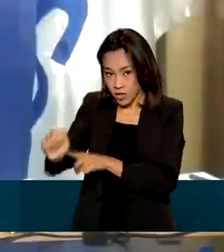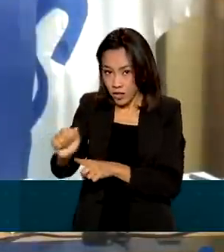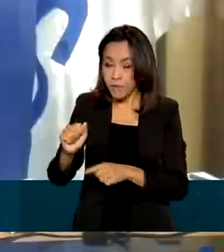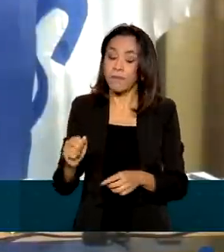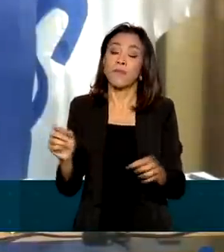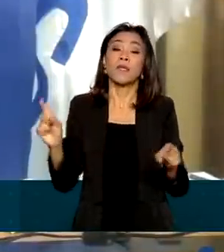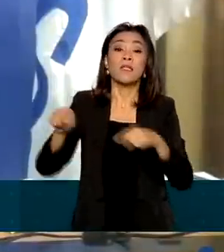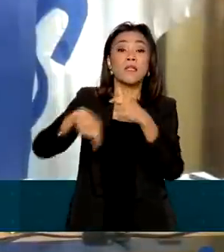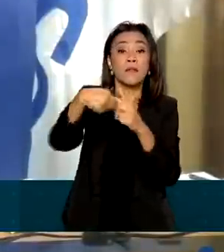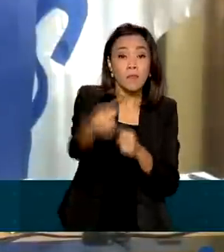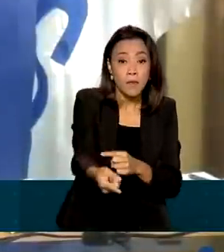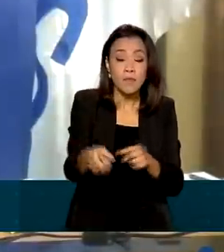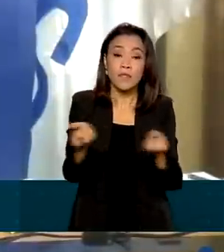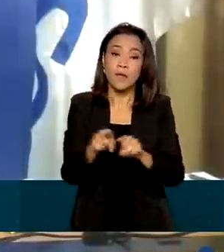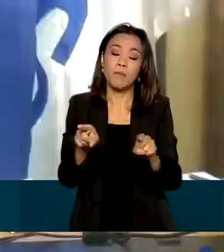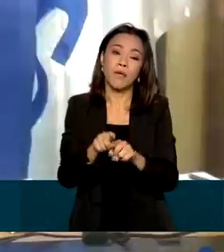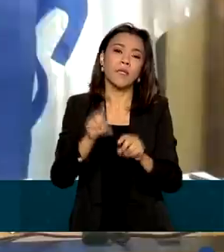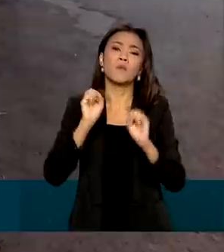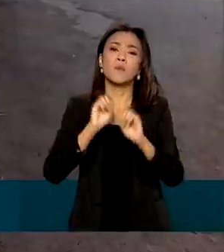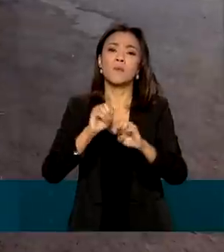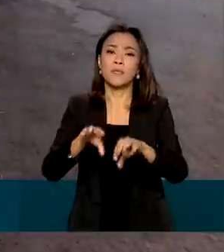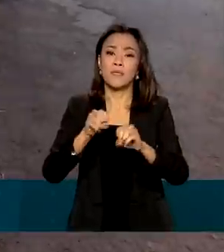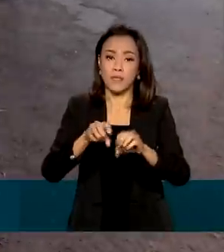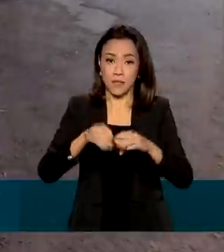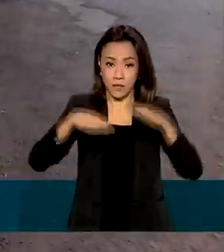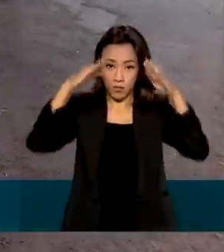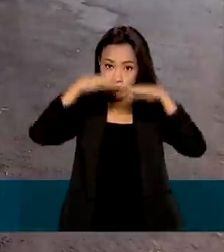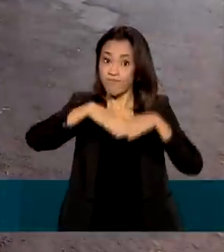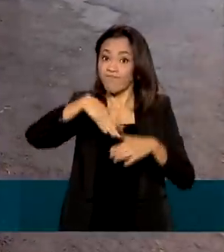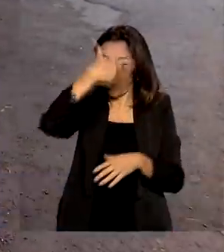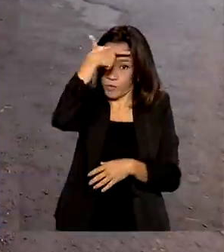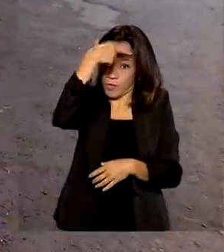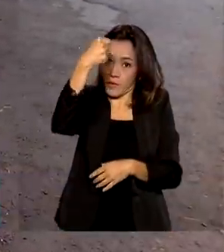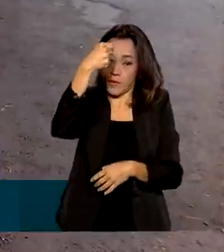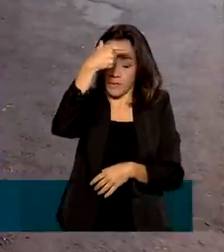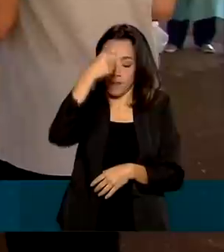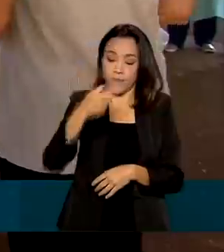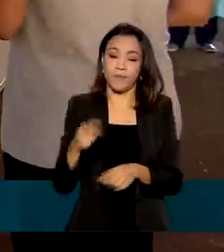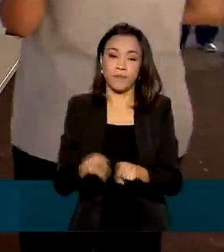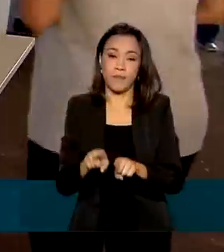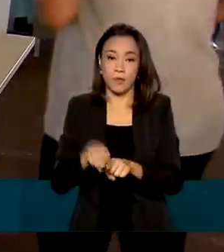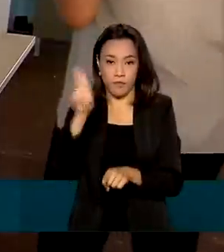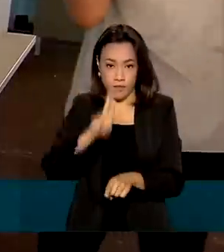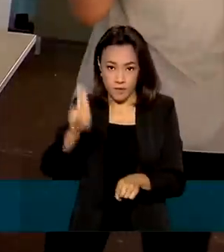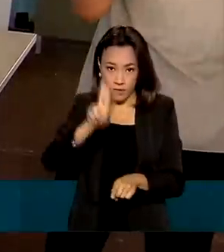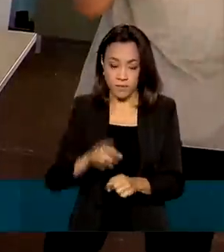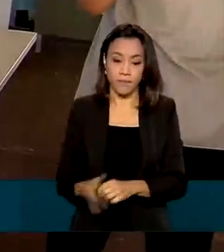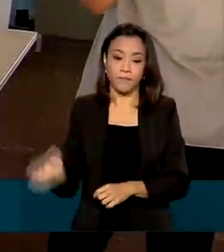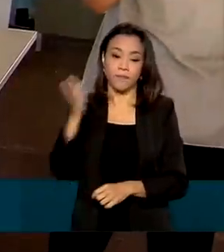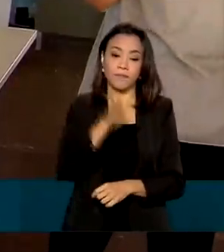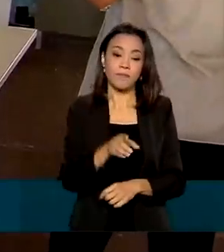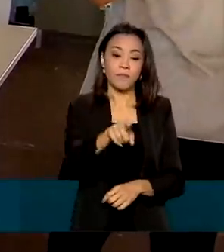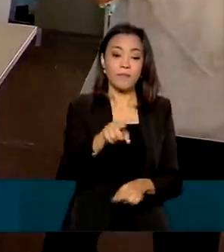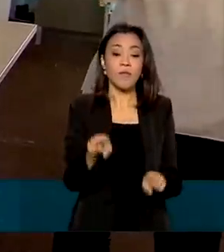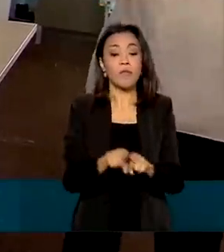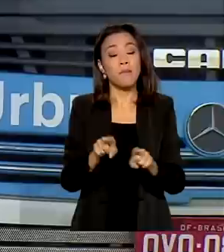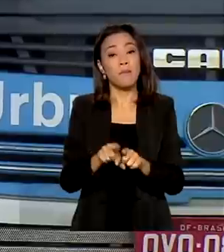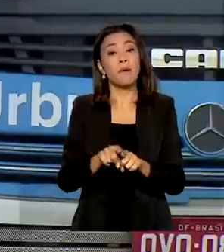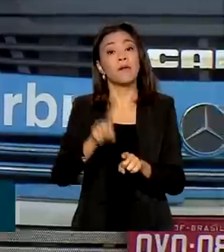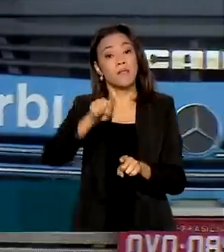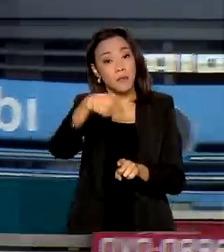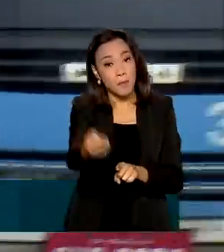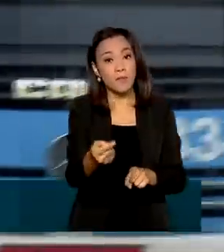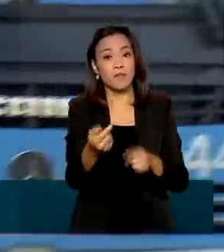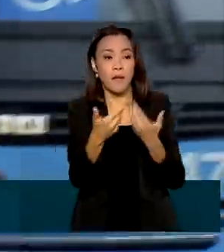trabalhadores de educação do ensino superior. Na sequência será iniciada a imunização de outras categorias profissionais,